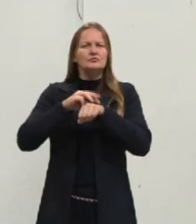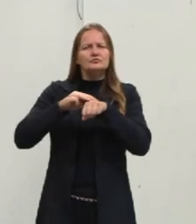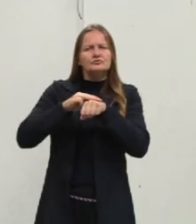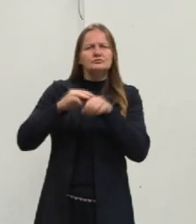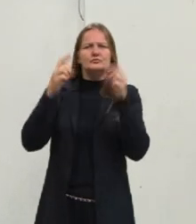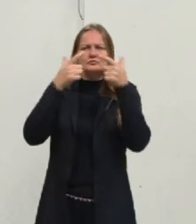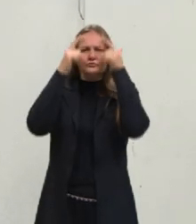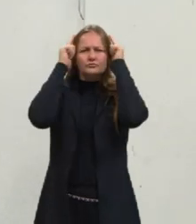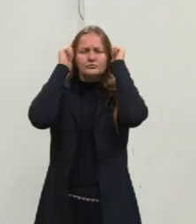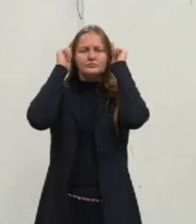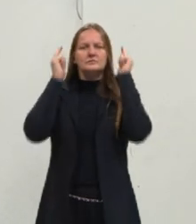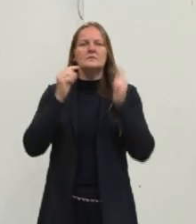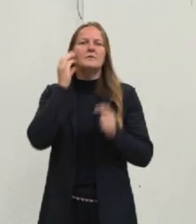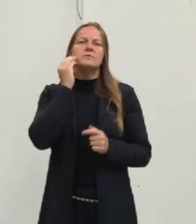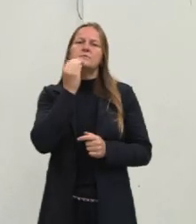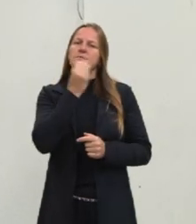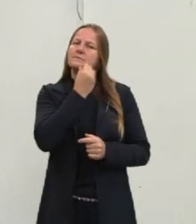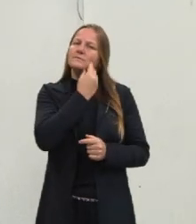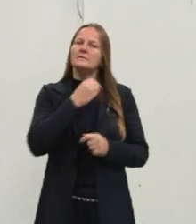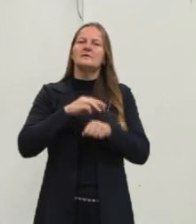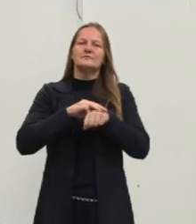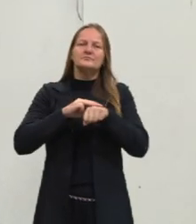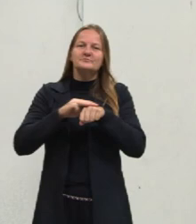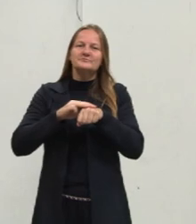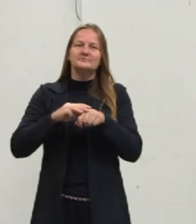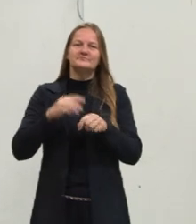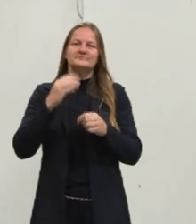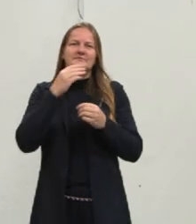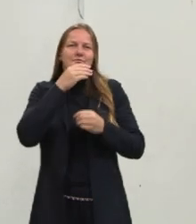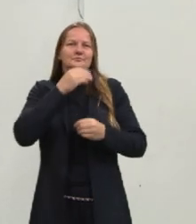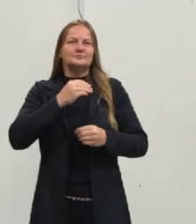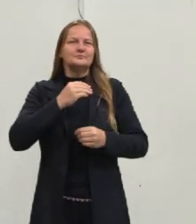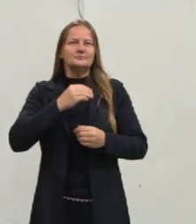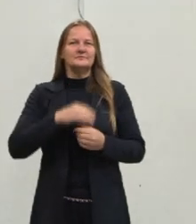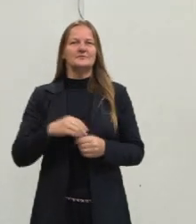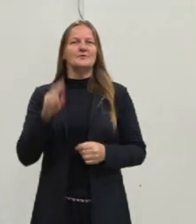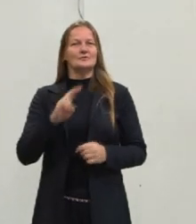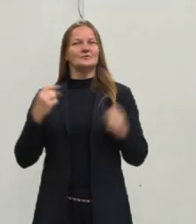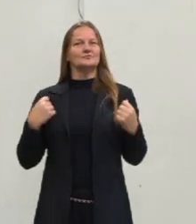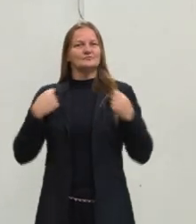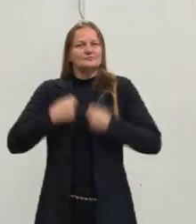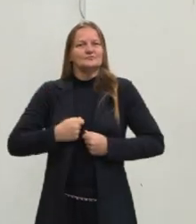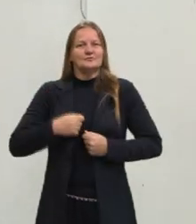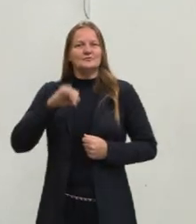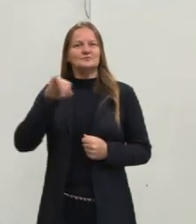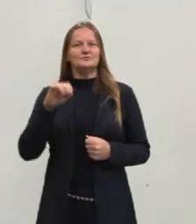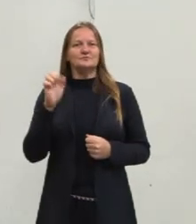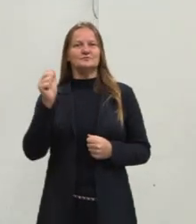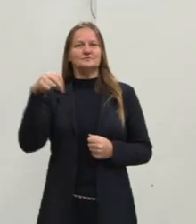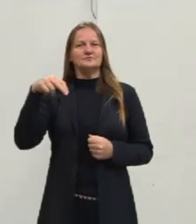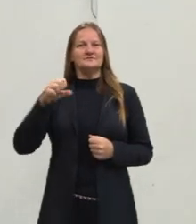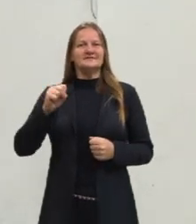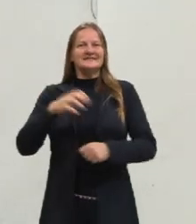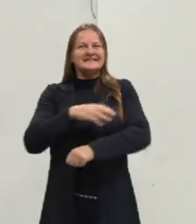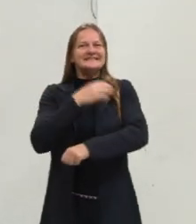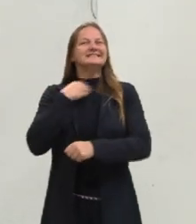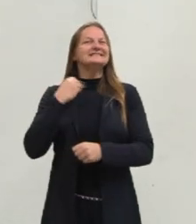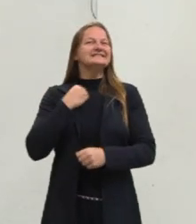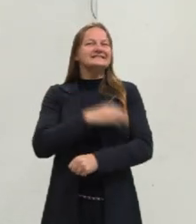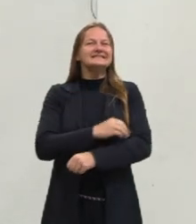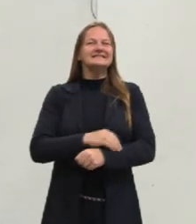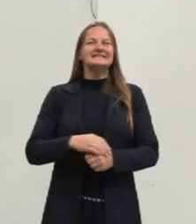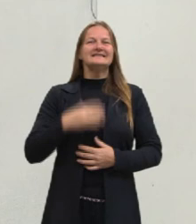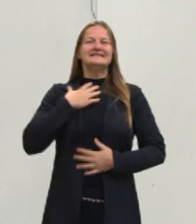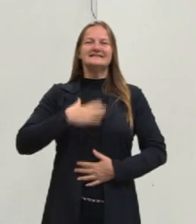curto, tenho barba castanha mais comprida, estou vestindo uma jaqueta jeans com aqueles pelinhos e